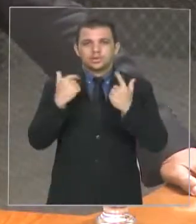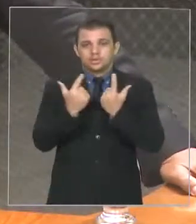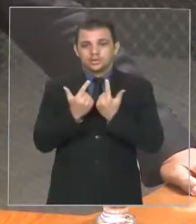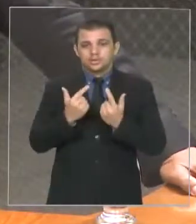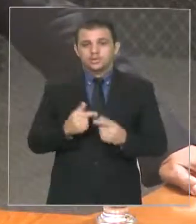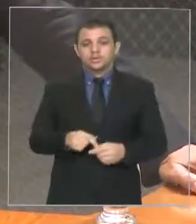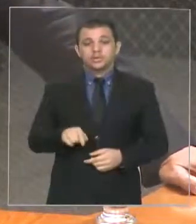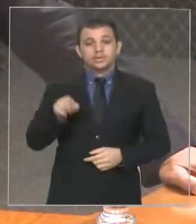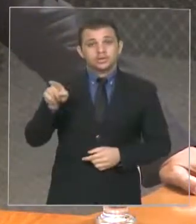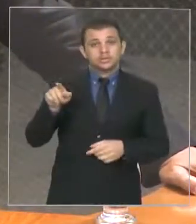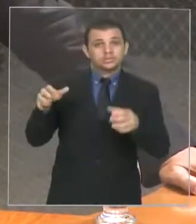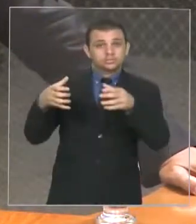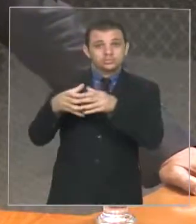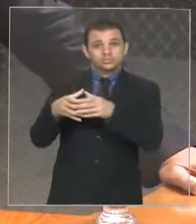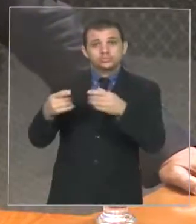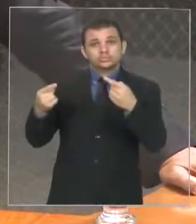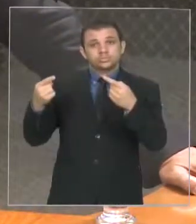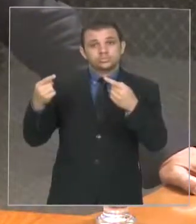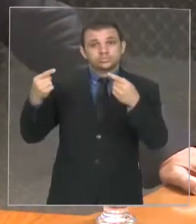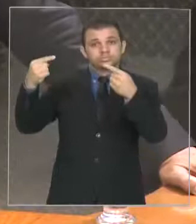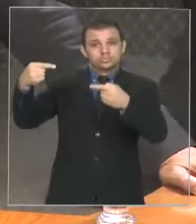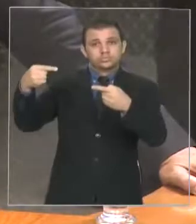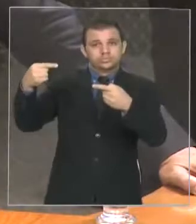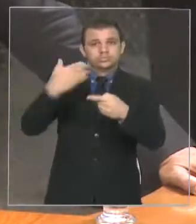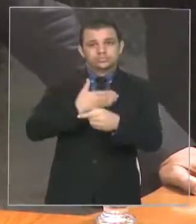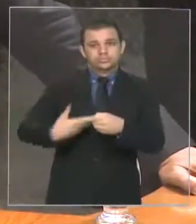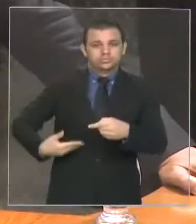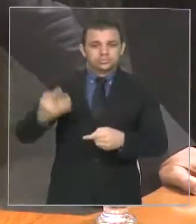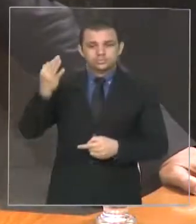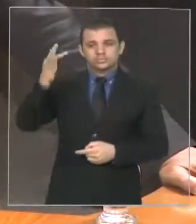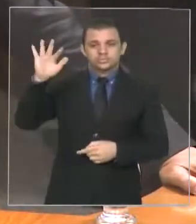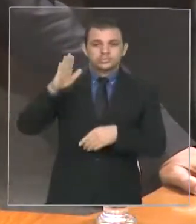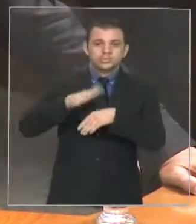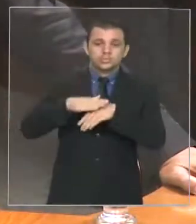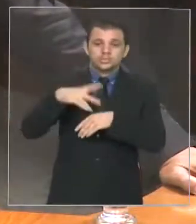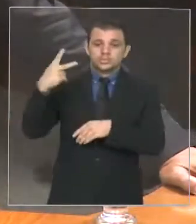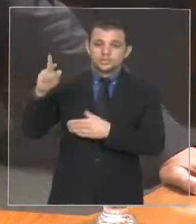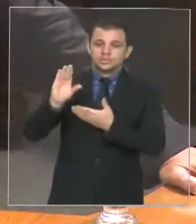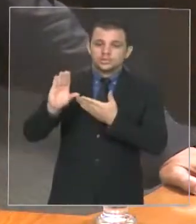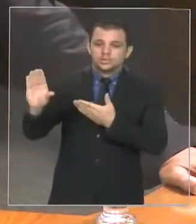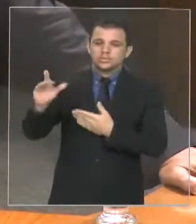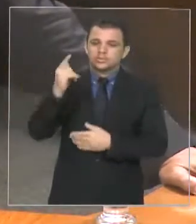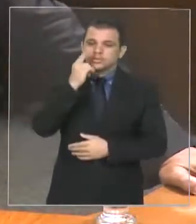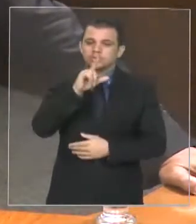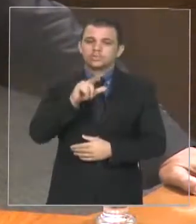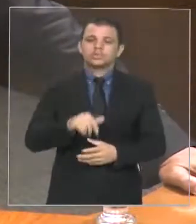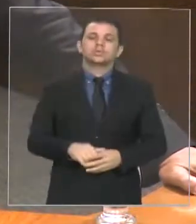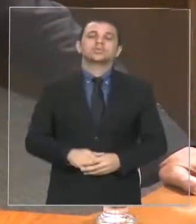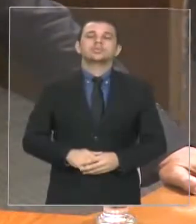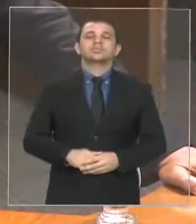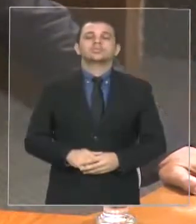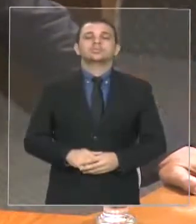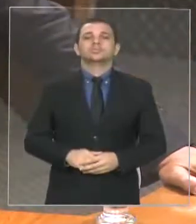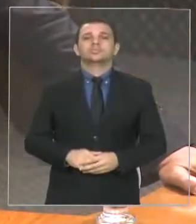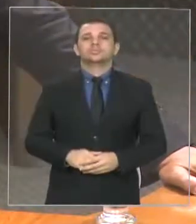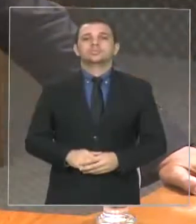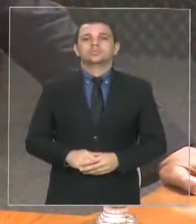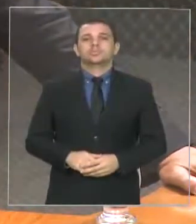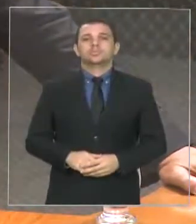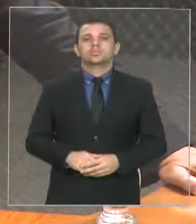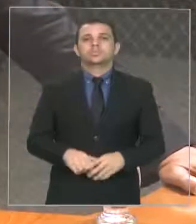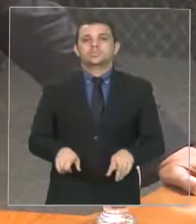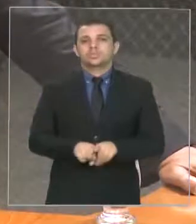na oposição ao governo federal, recebem as suas emendas. Estivemos agora, deputado Hélito,